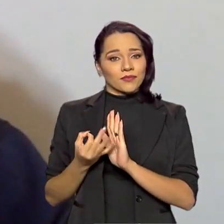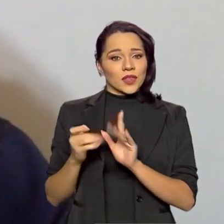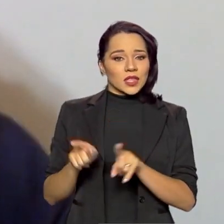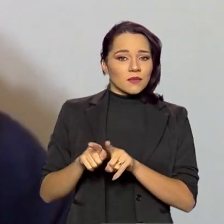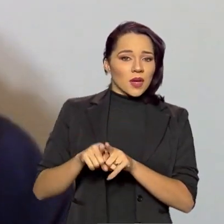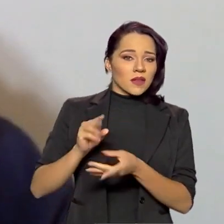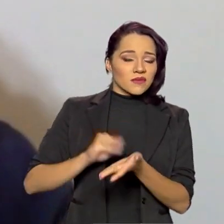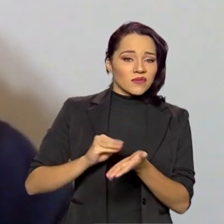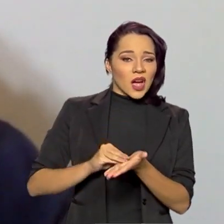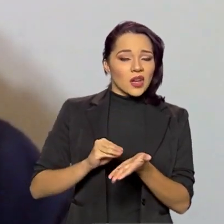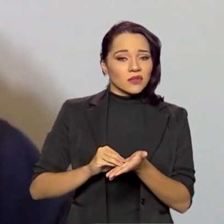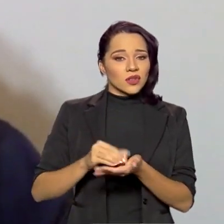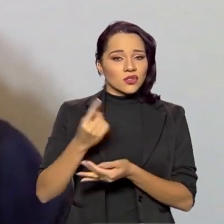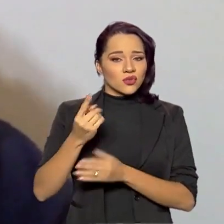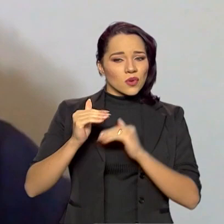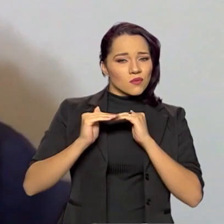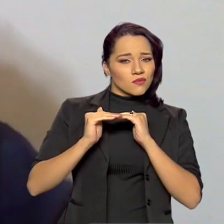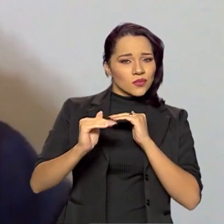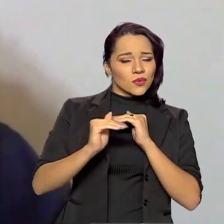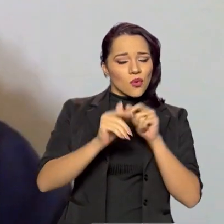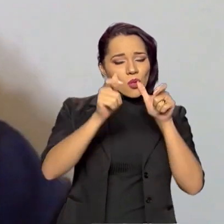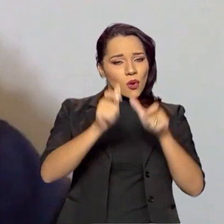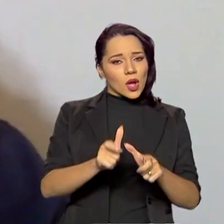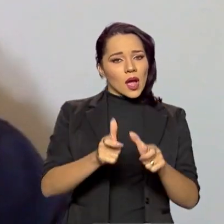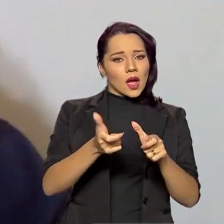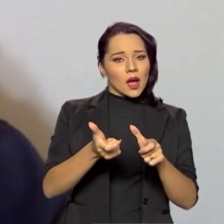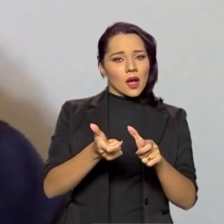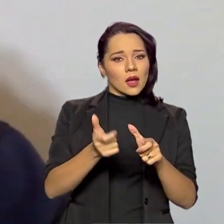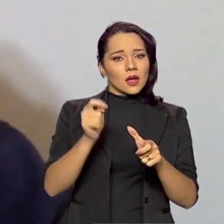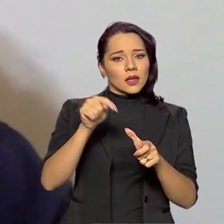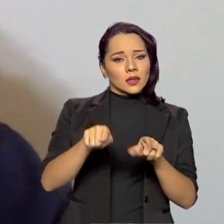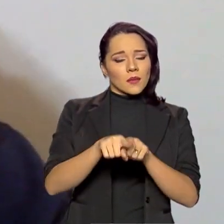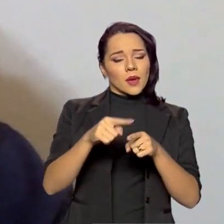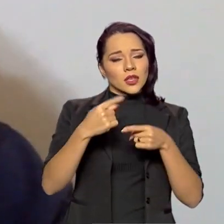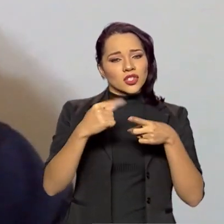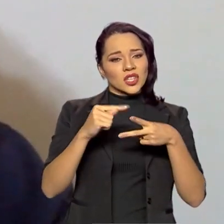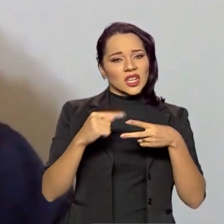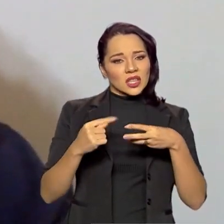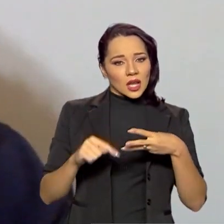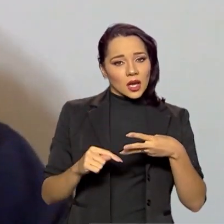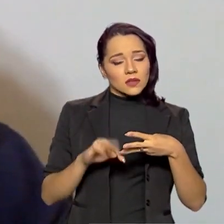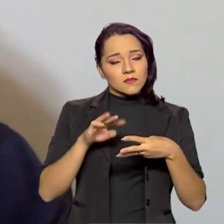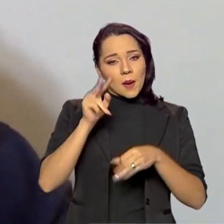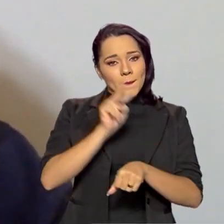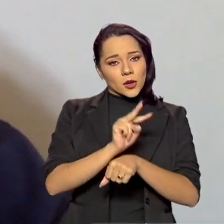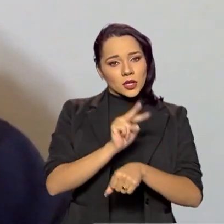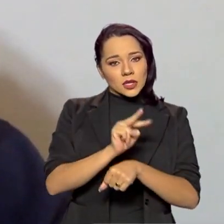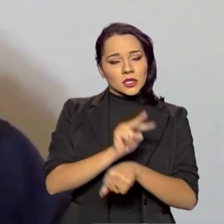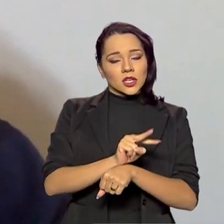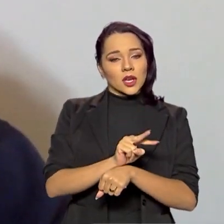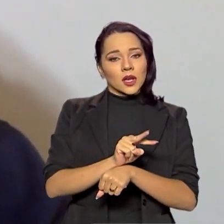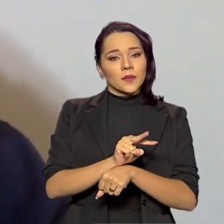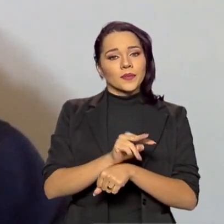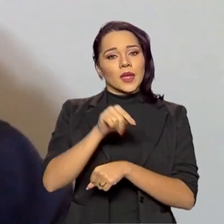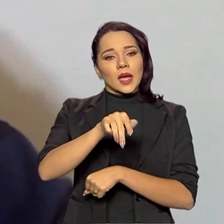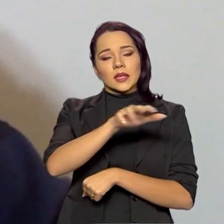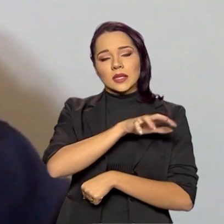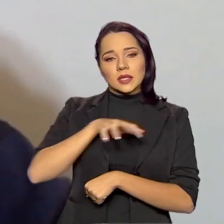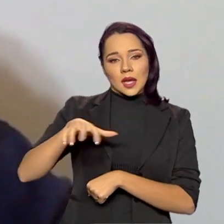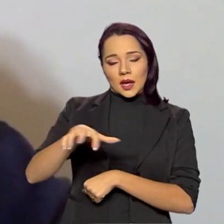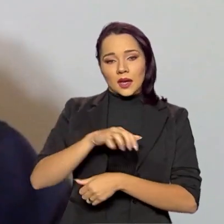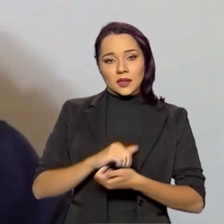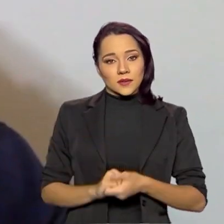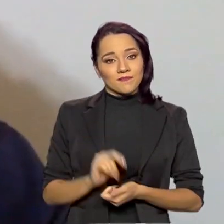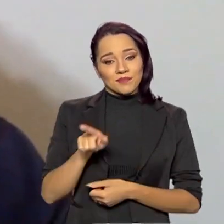de um delineamento, uma localização e de critérios para a conservação dessas áreas.